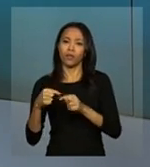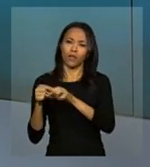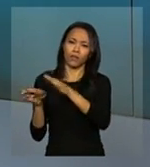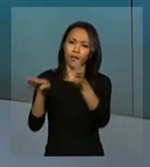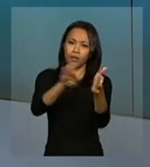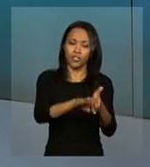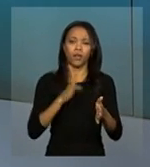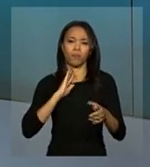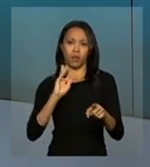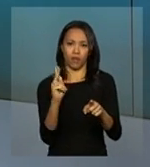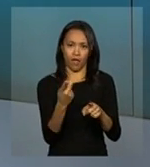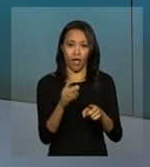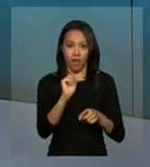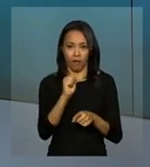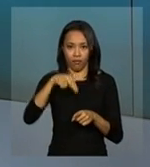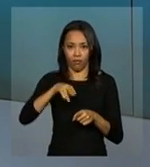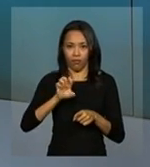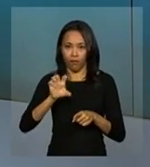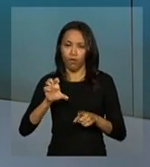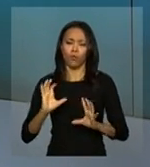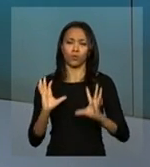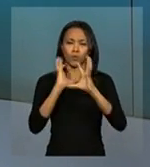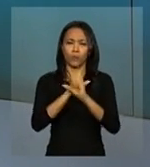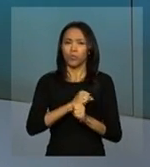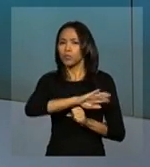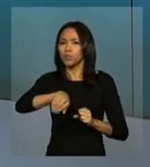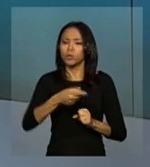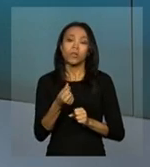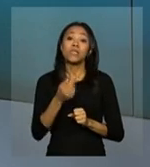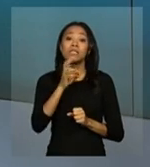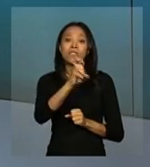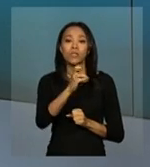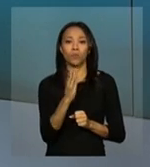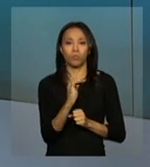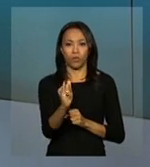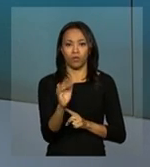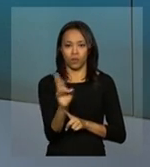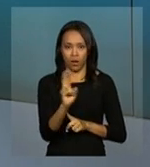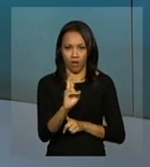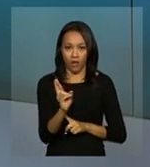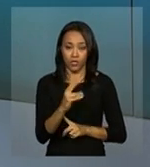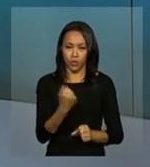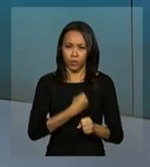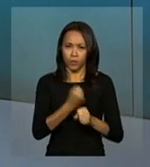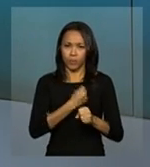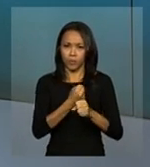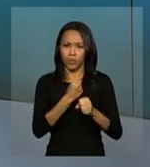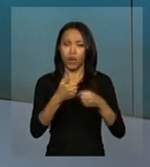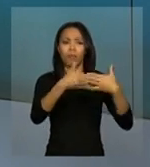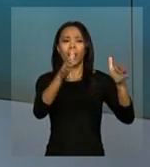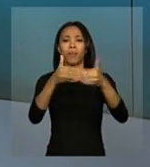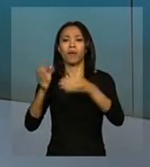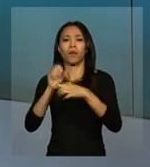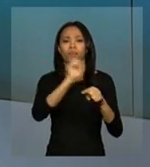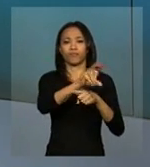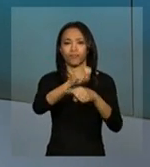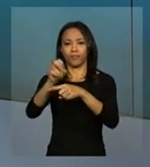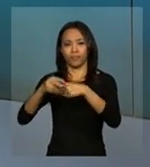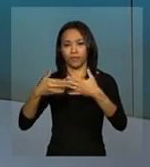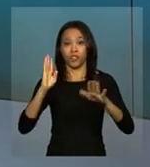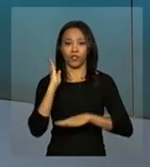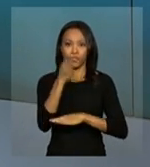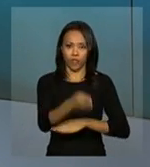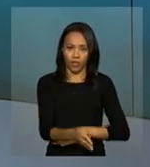a Minas Gerais. A ANEL prevê um investimento de R 5 bilhões e a obra deve gerar 15 mil empregos